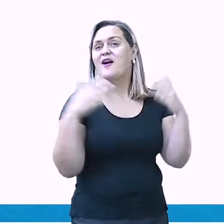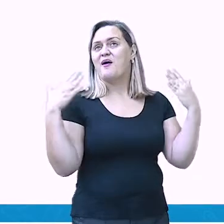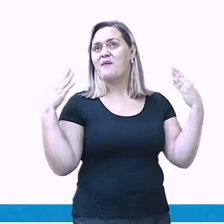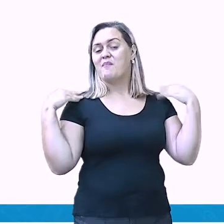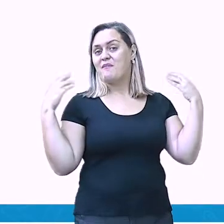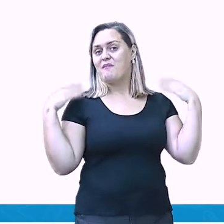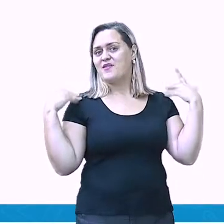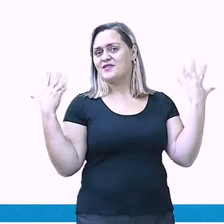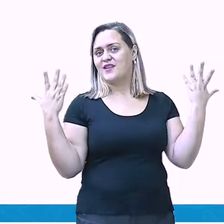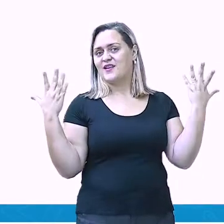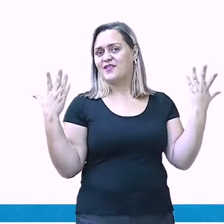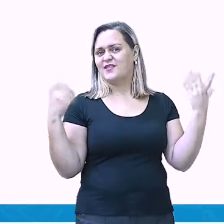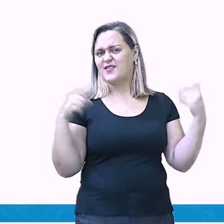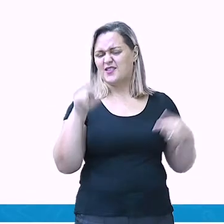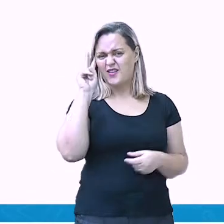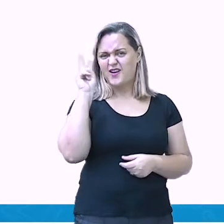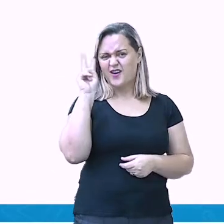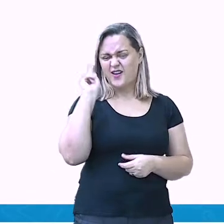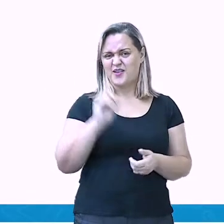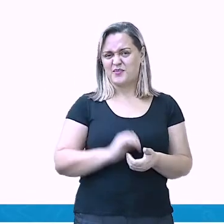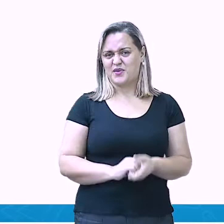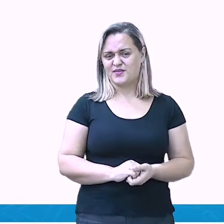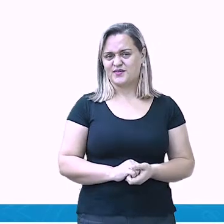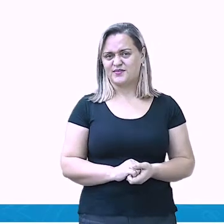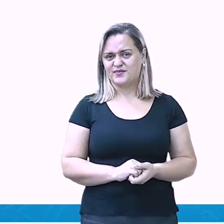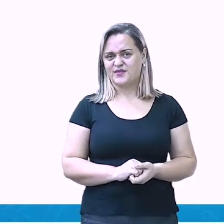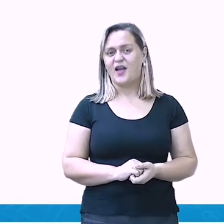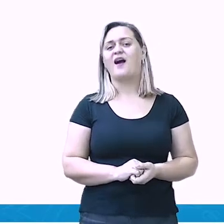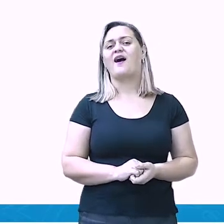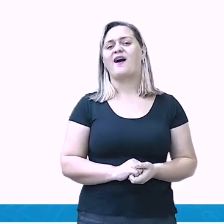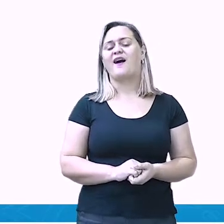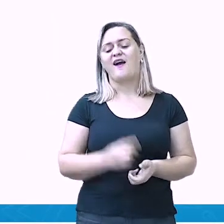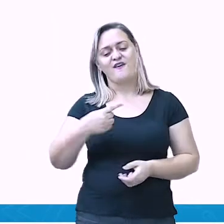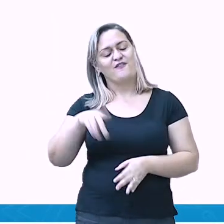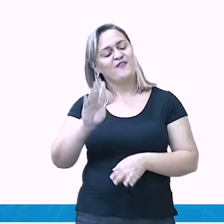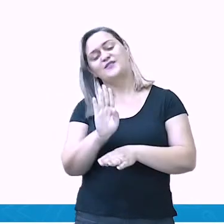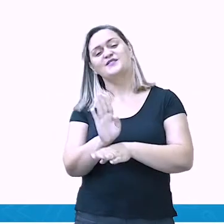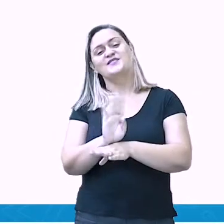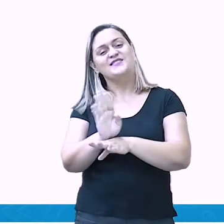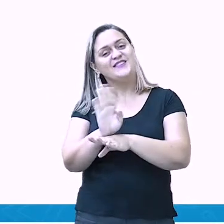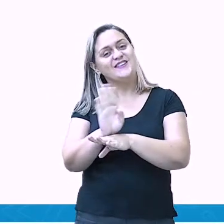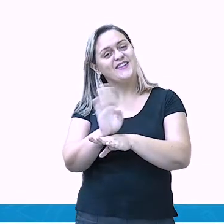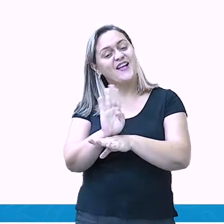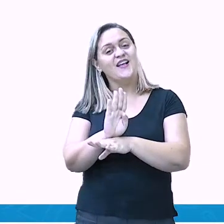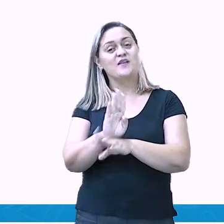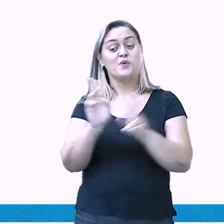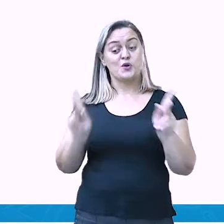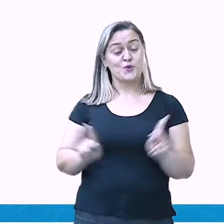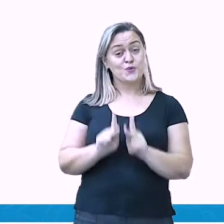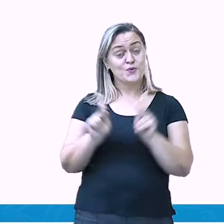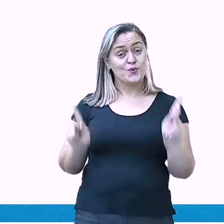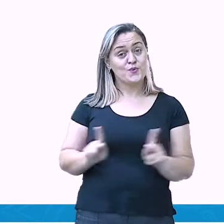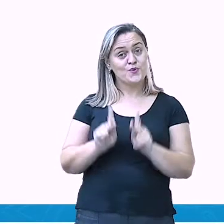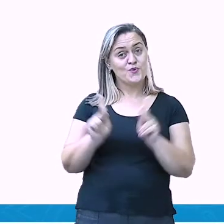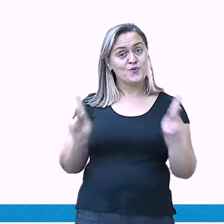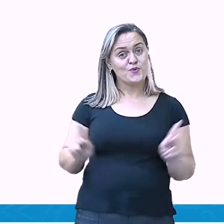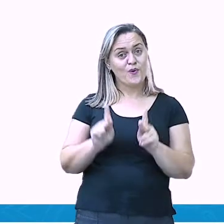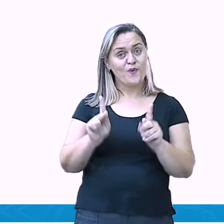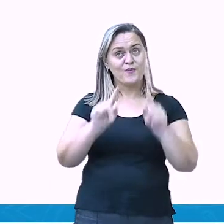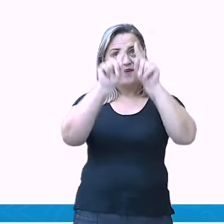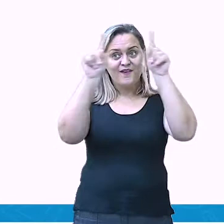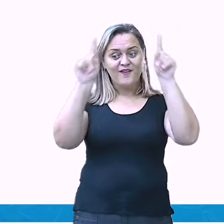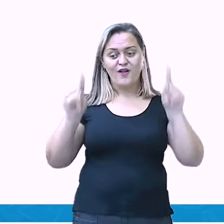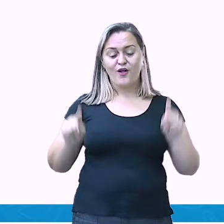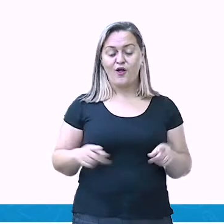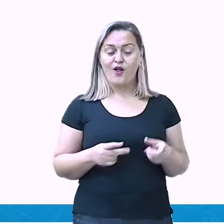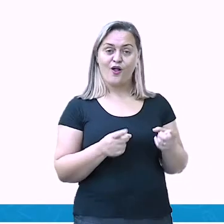lembram? Elas vão ao cinema, shoppings, lojas,